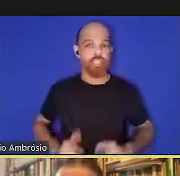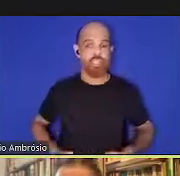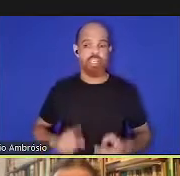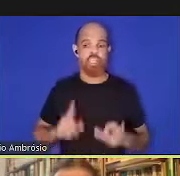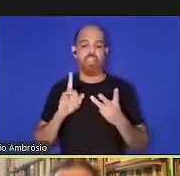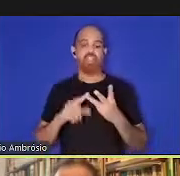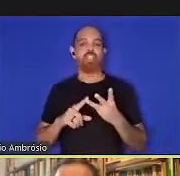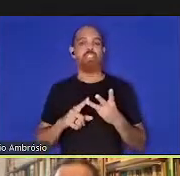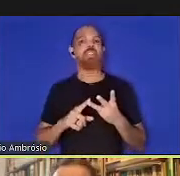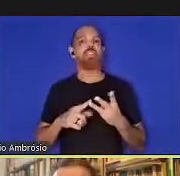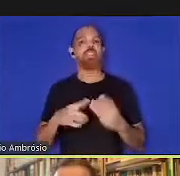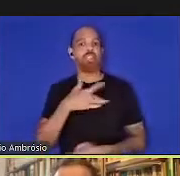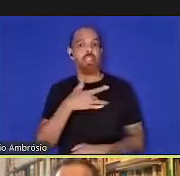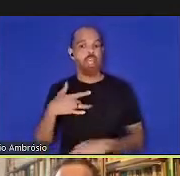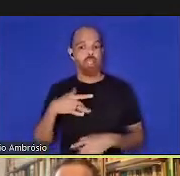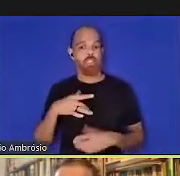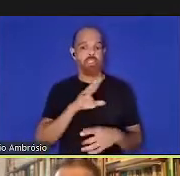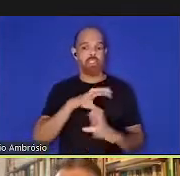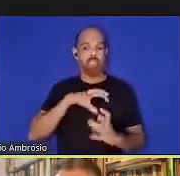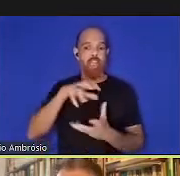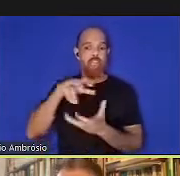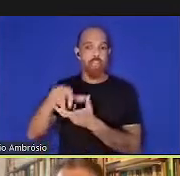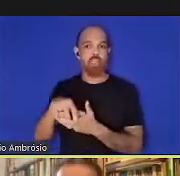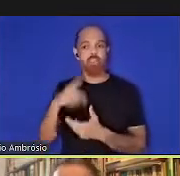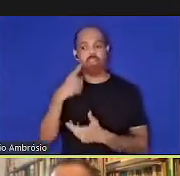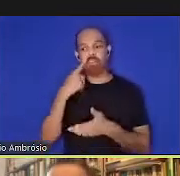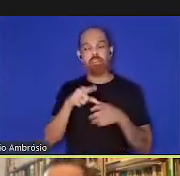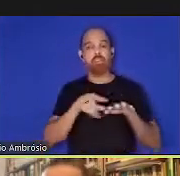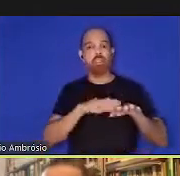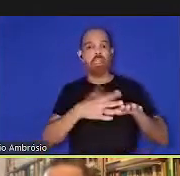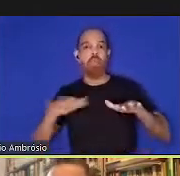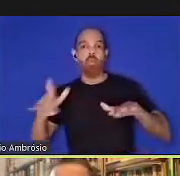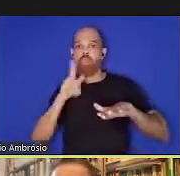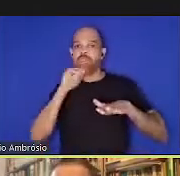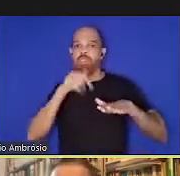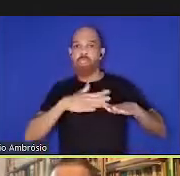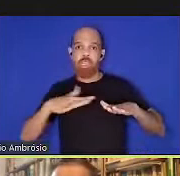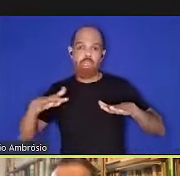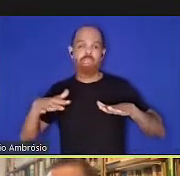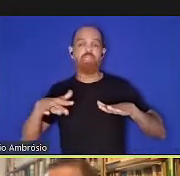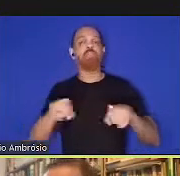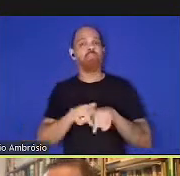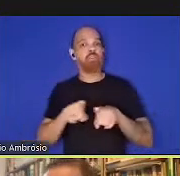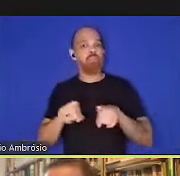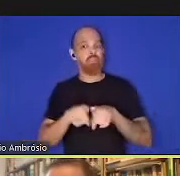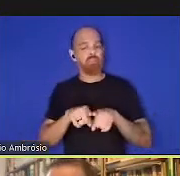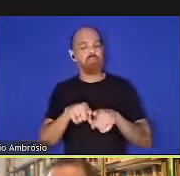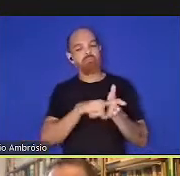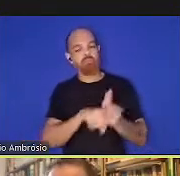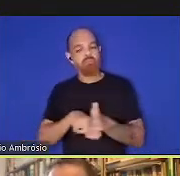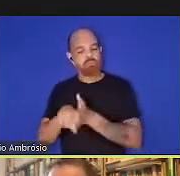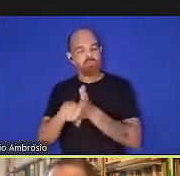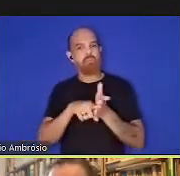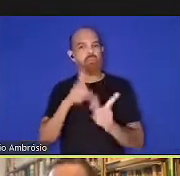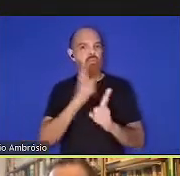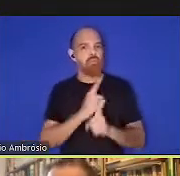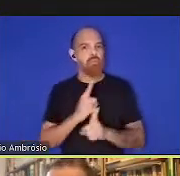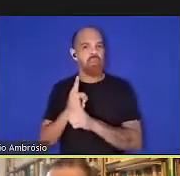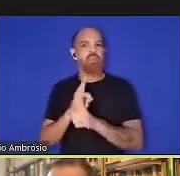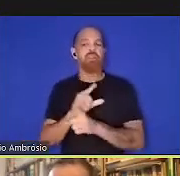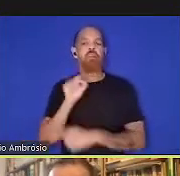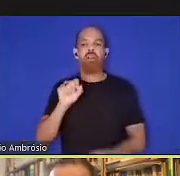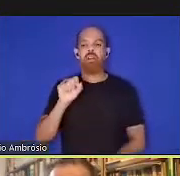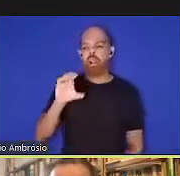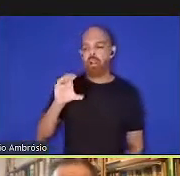sanitárias, a acidificação do oceano também tem muito a ver com a carbonização